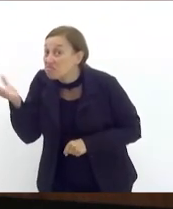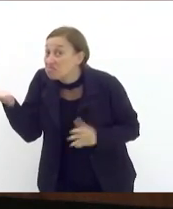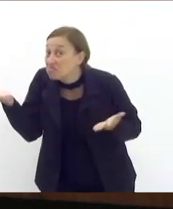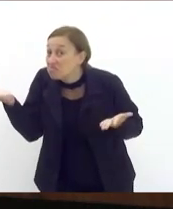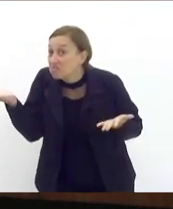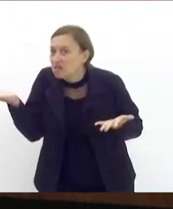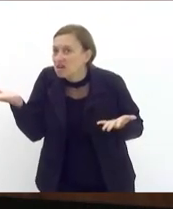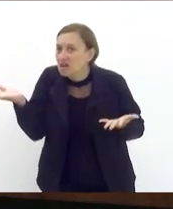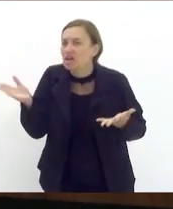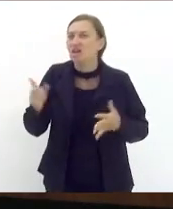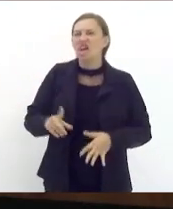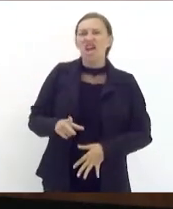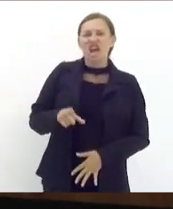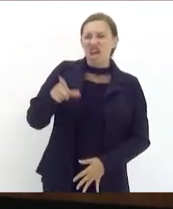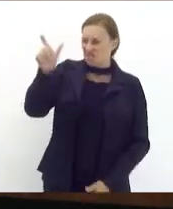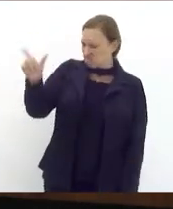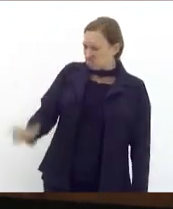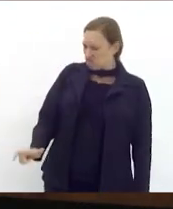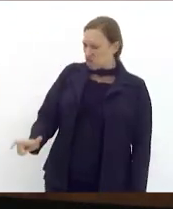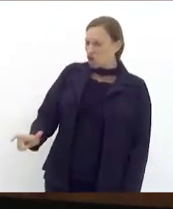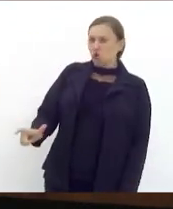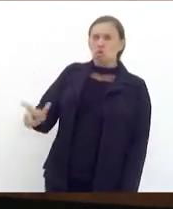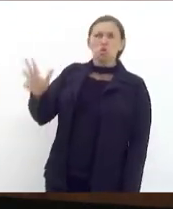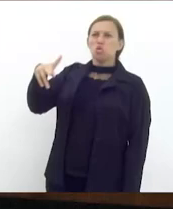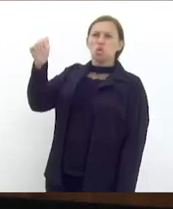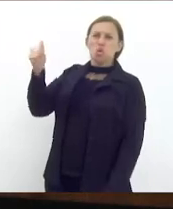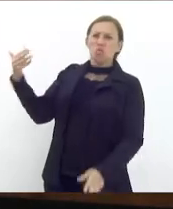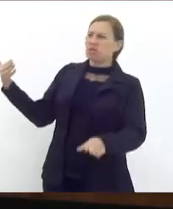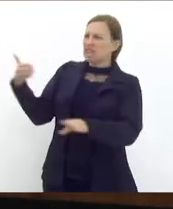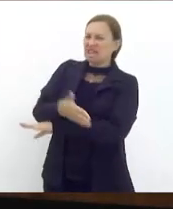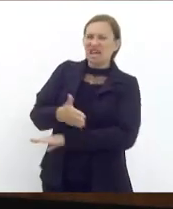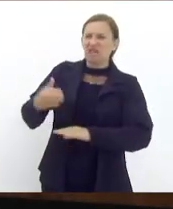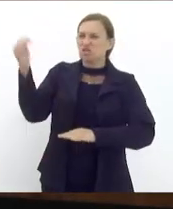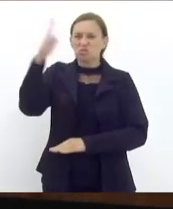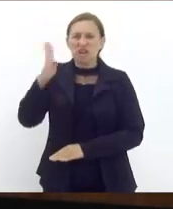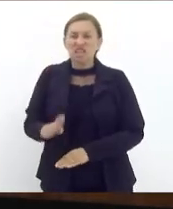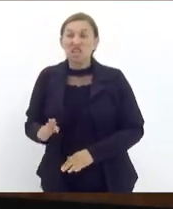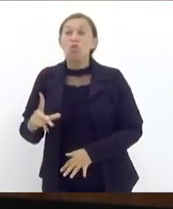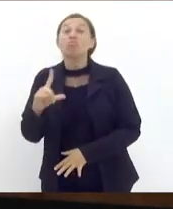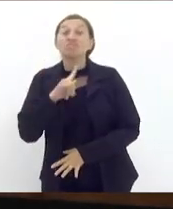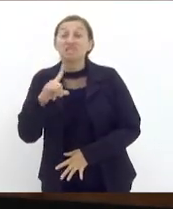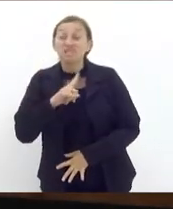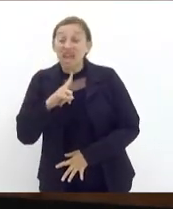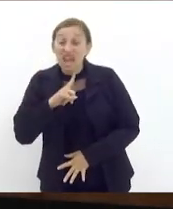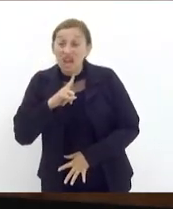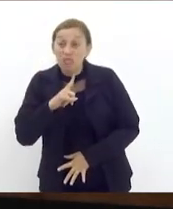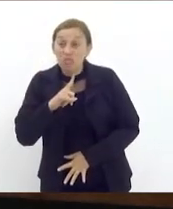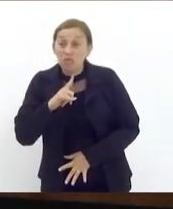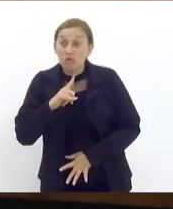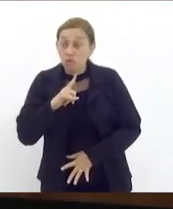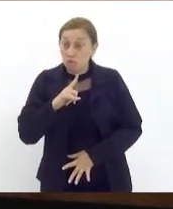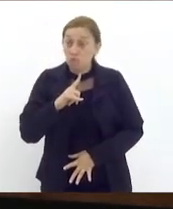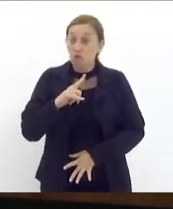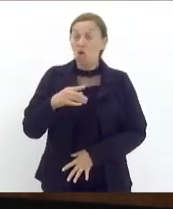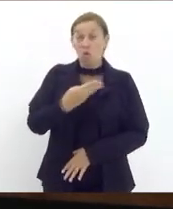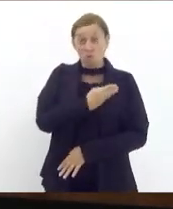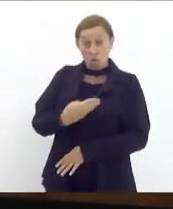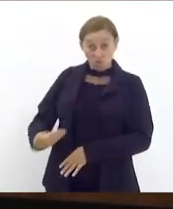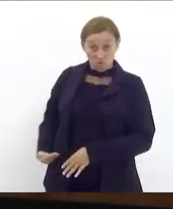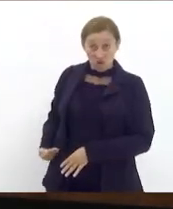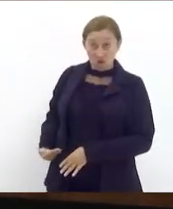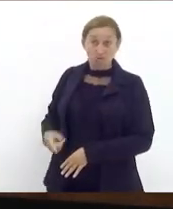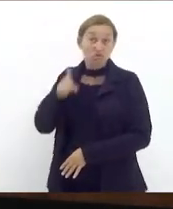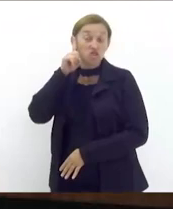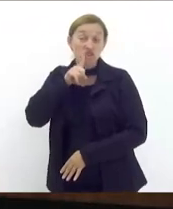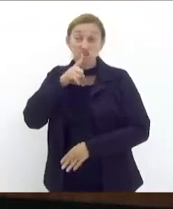esse indivíduo jamais poderia ter vindo nós temos o governo americano Anderson está